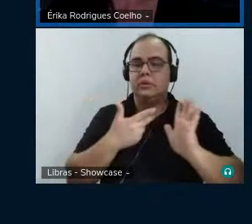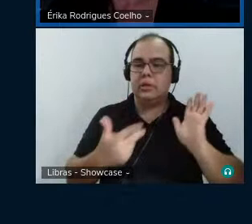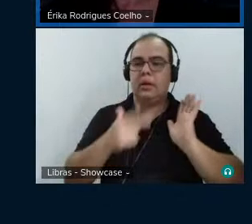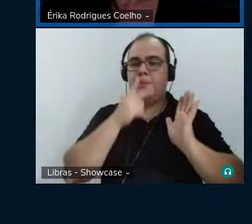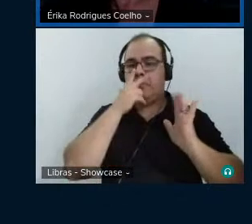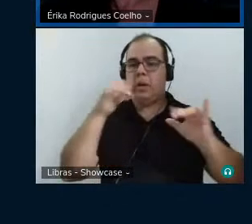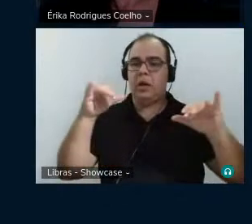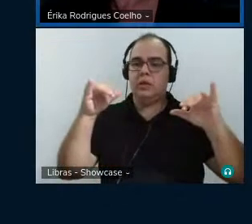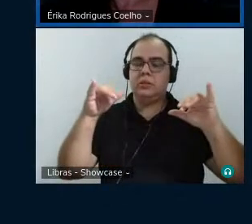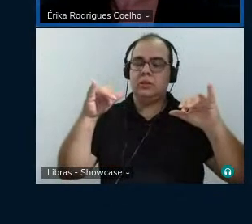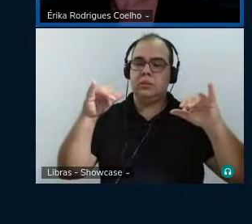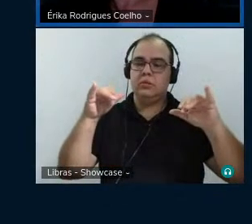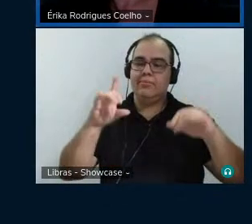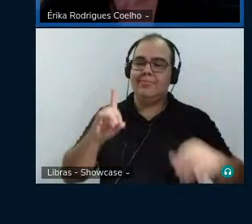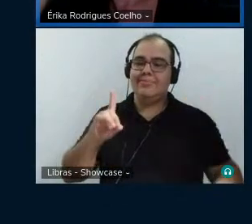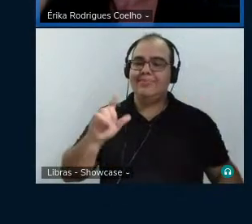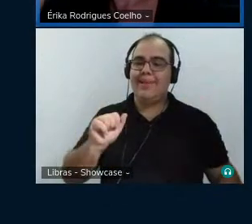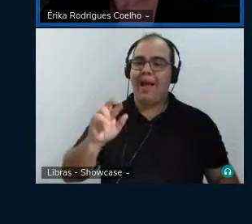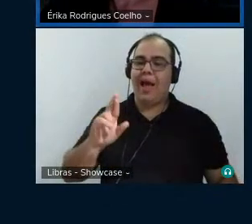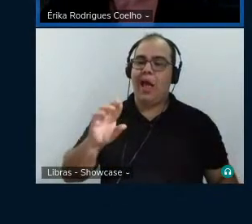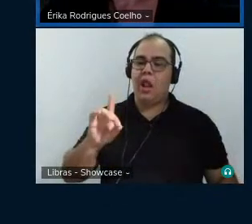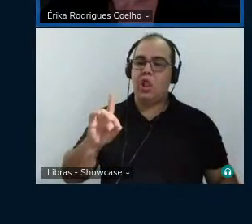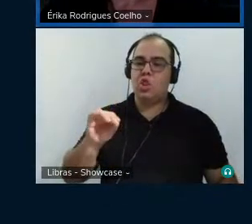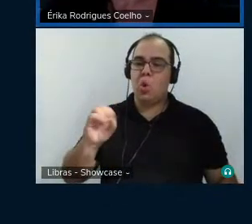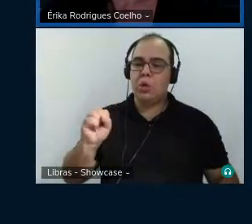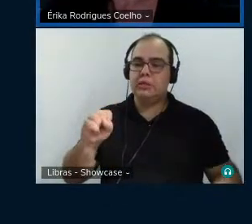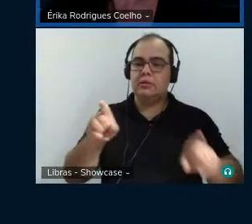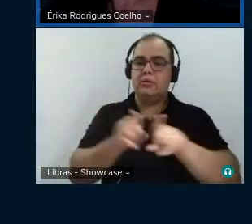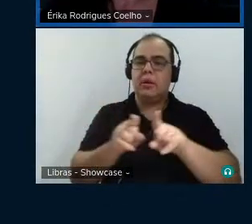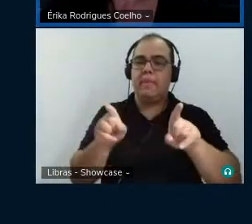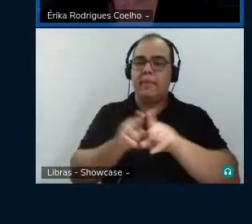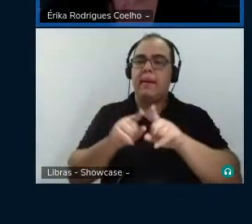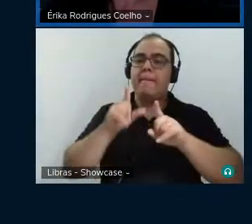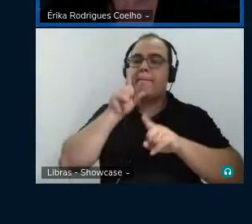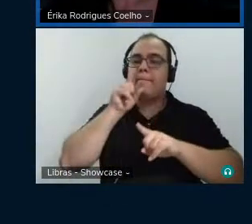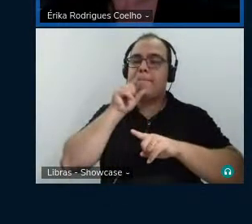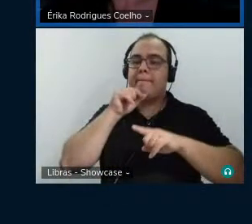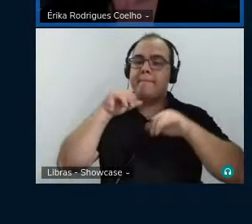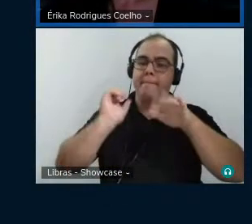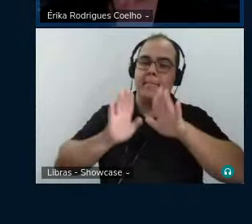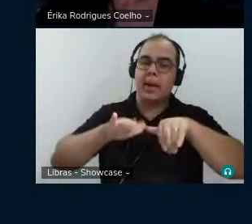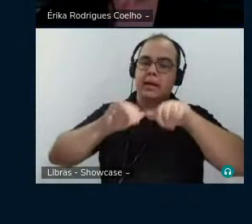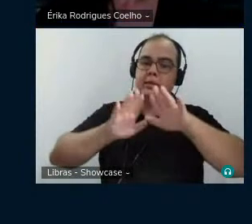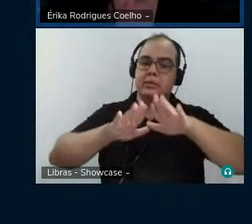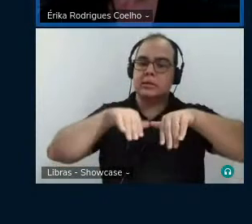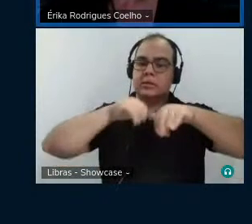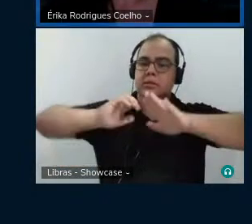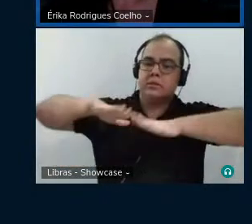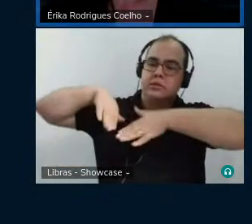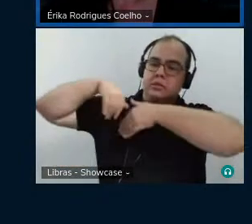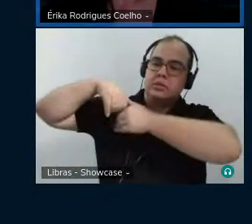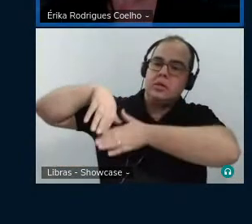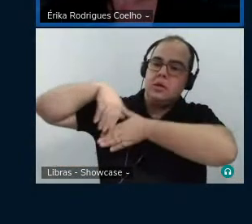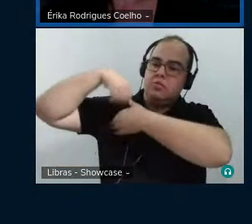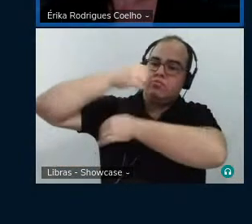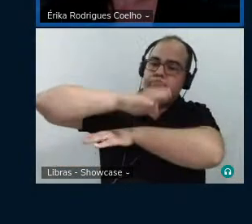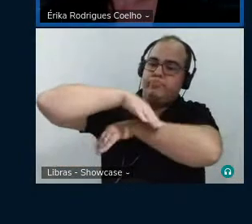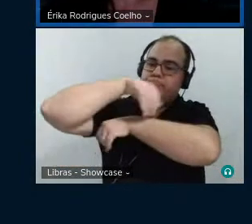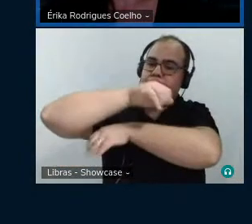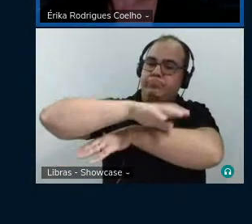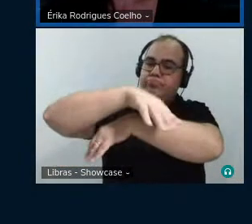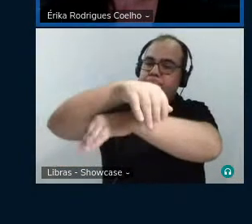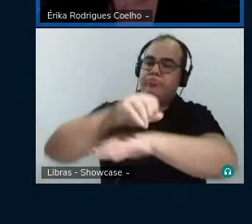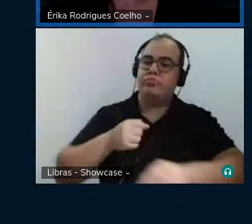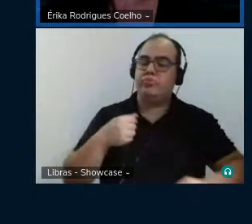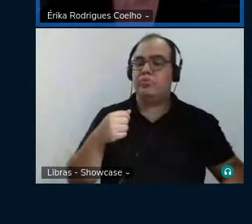e pássaros, assim, logo embaixo do seu braço. O segundo chama